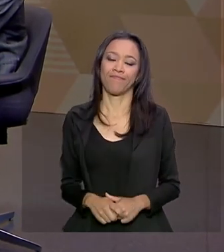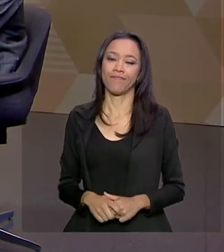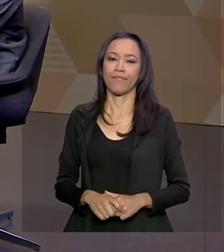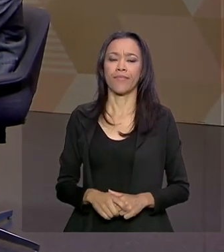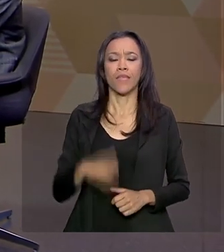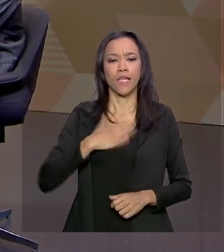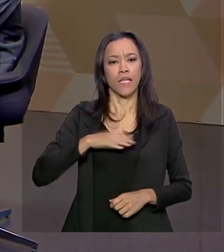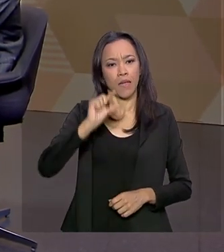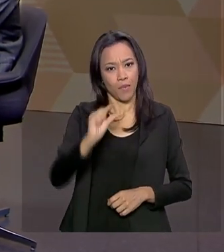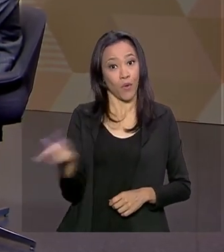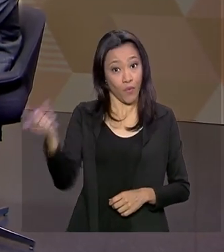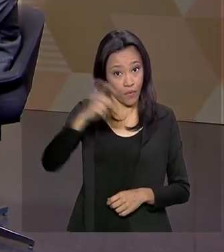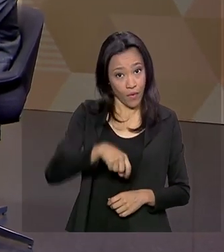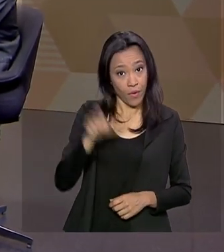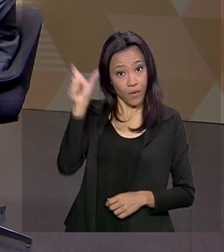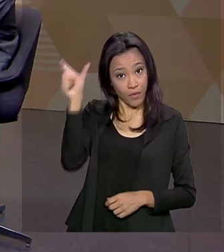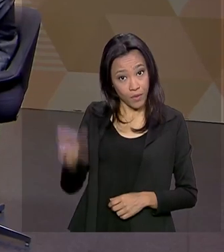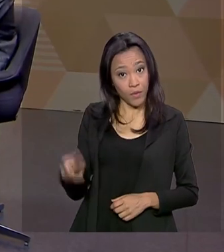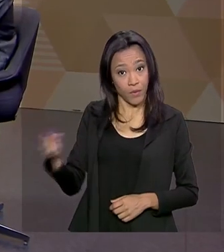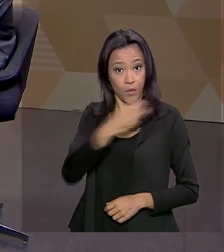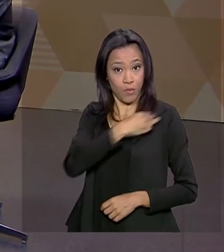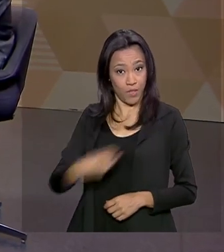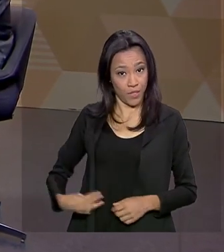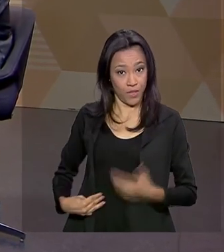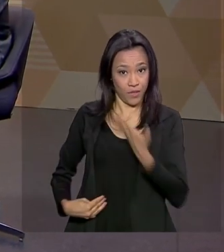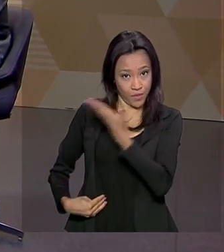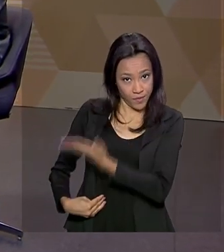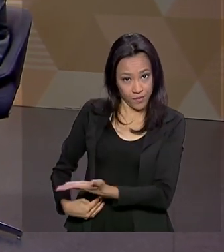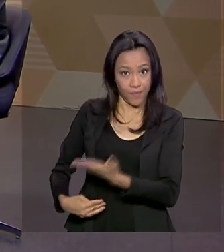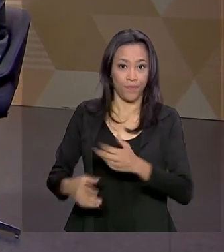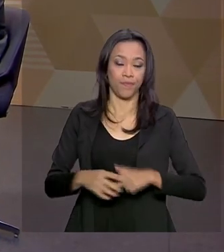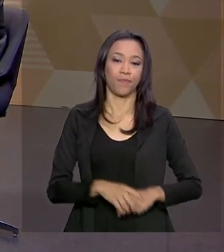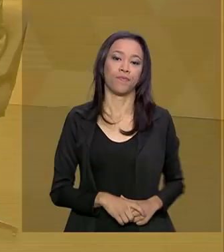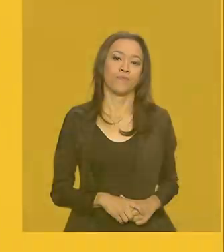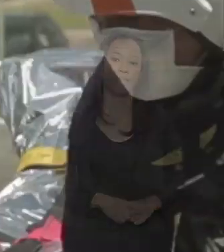Daqui a pouco eu volto com o ministro da Educação, Abraão Weintraub.